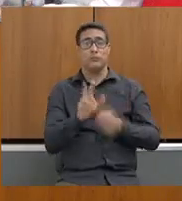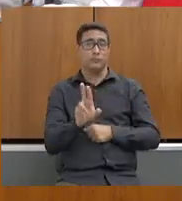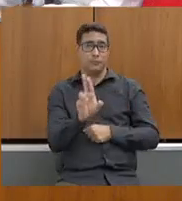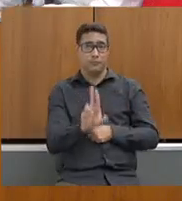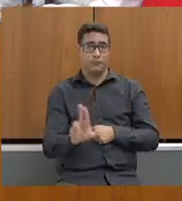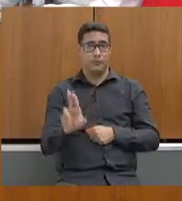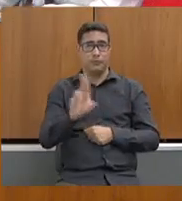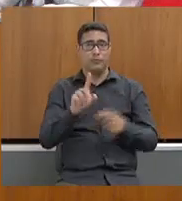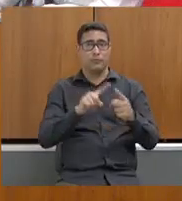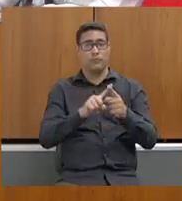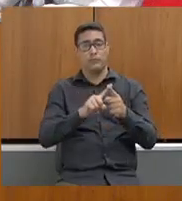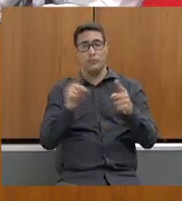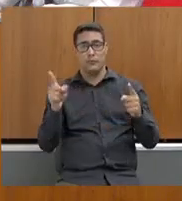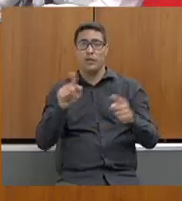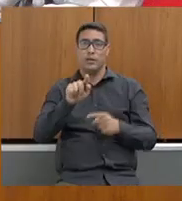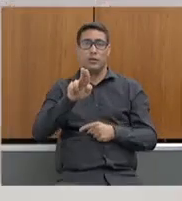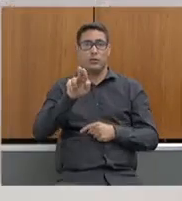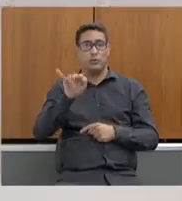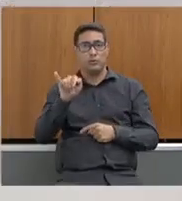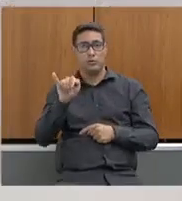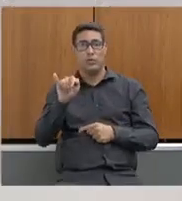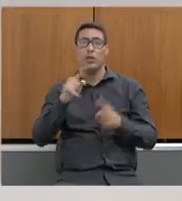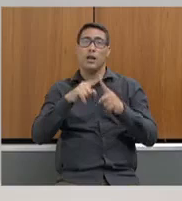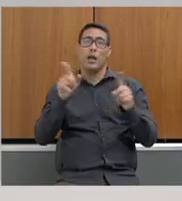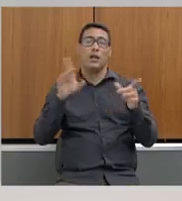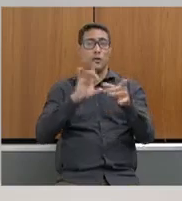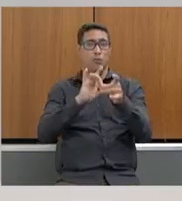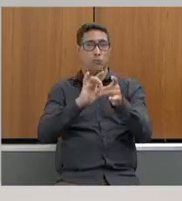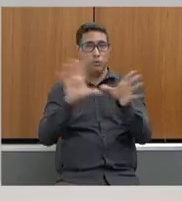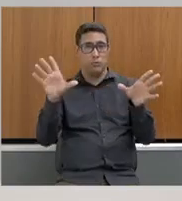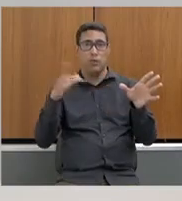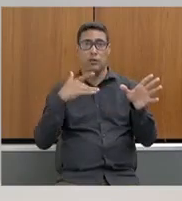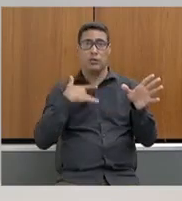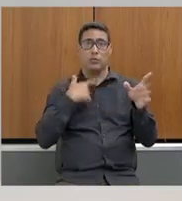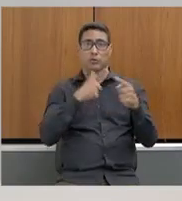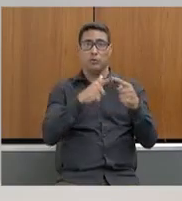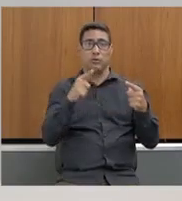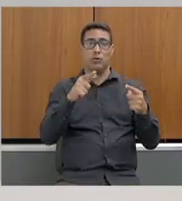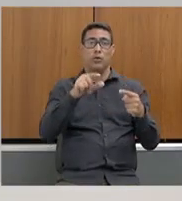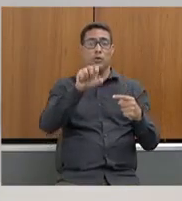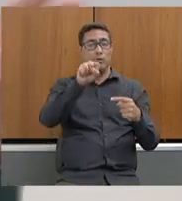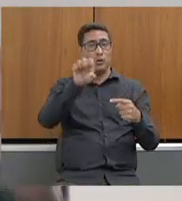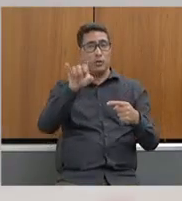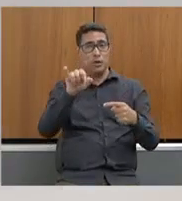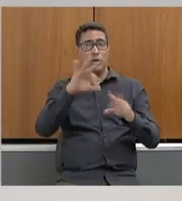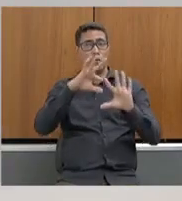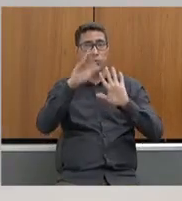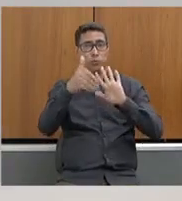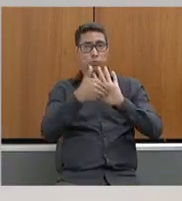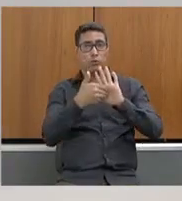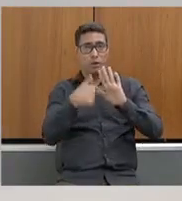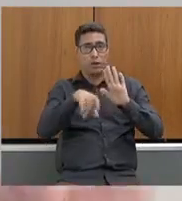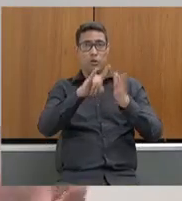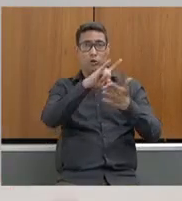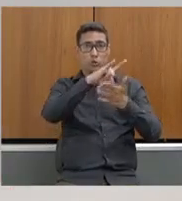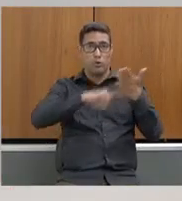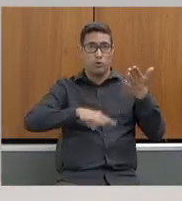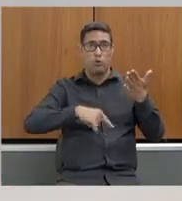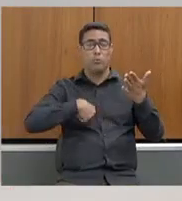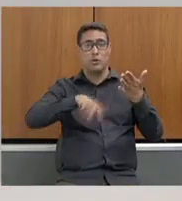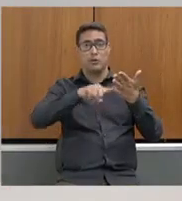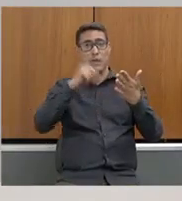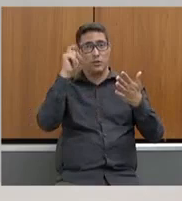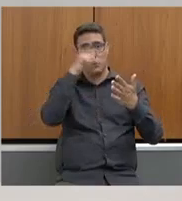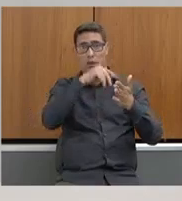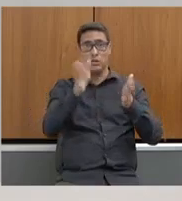documentos da Fleus e da Gutsit são públicos, eles estão disponíveis no SEI, todos eles. Se tiver alguma dificuldade de